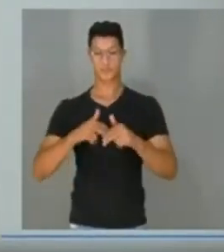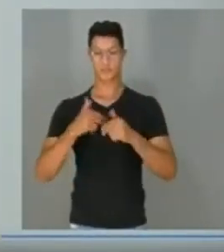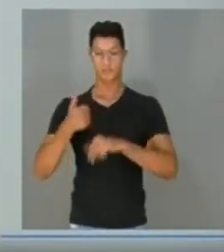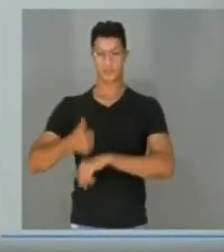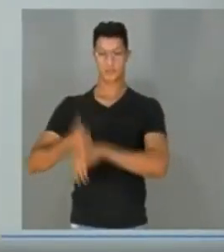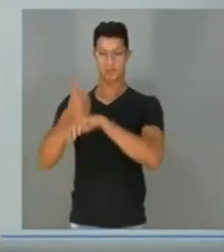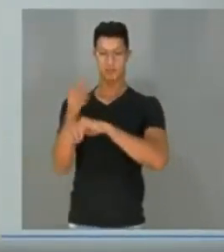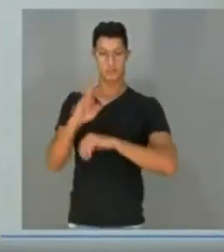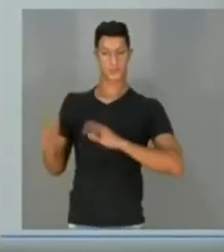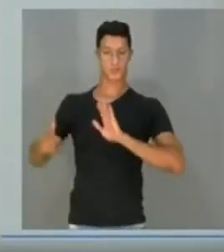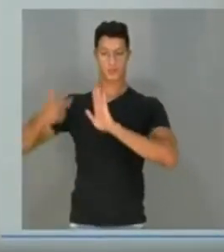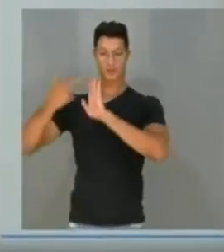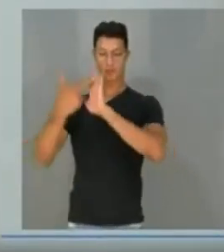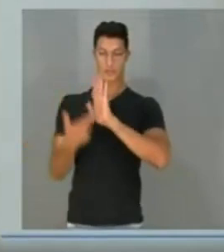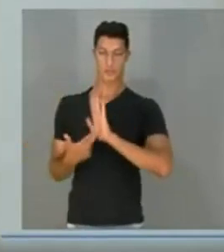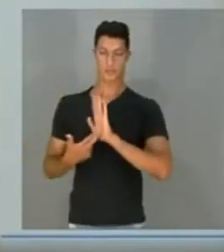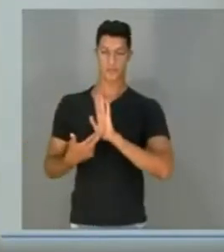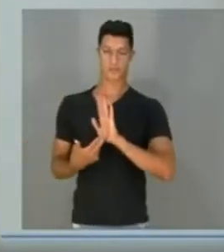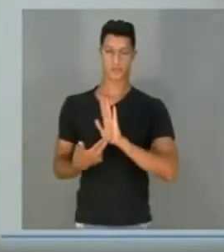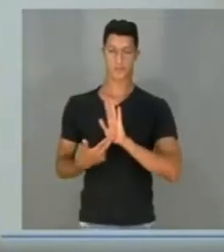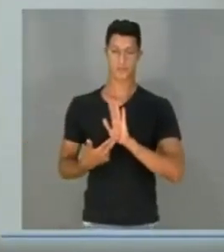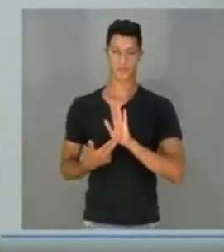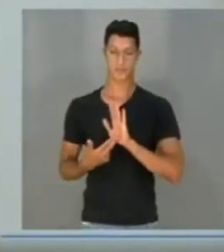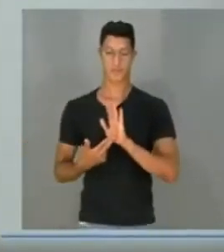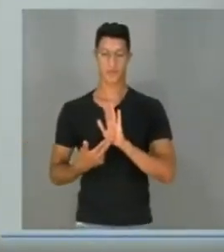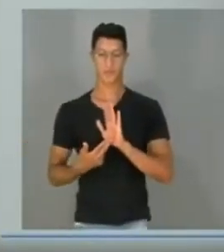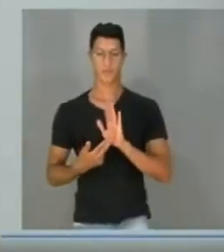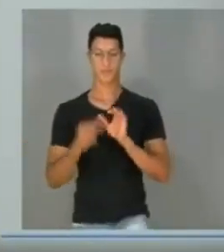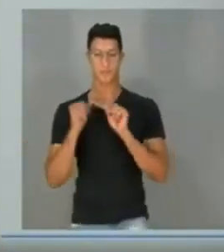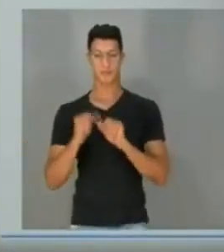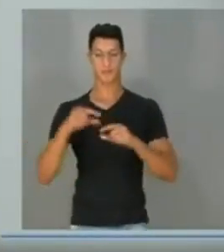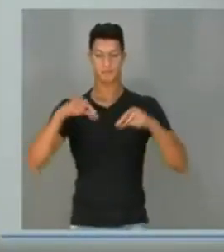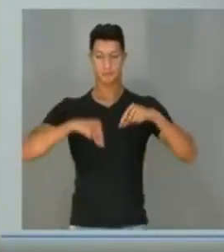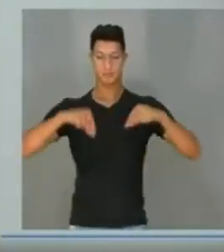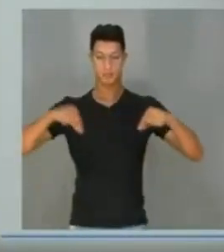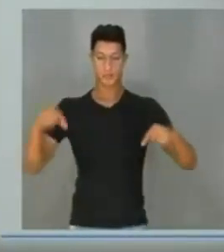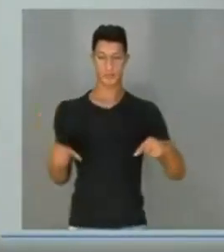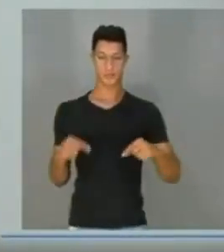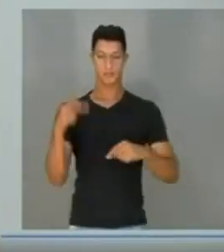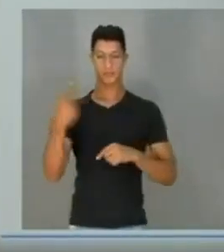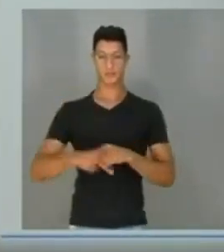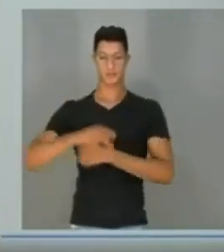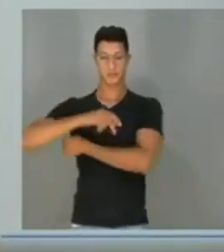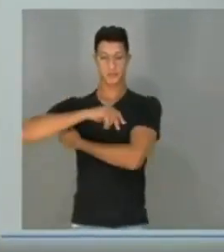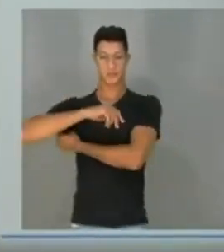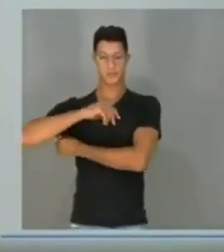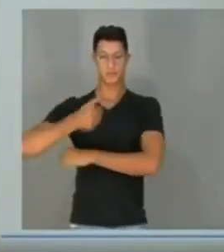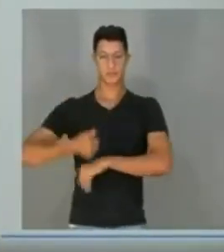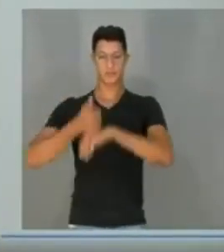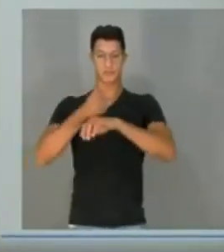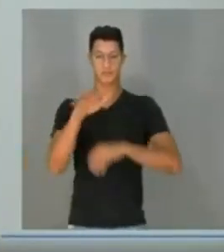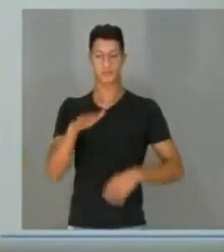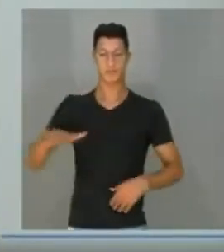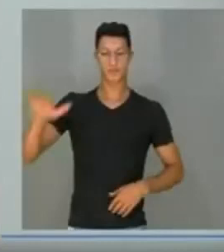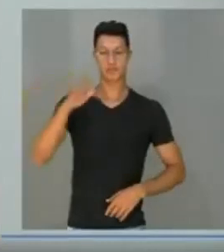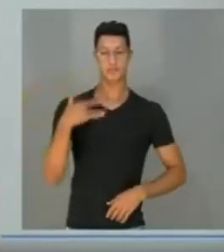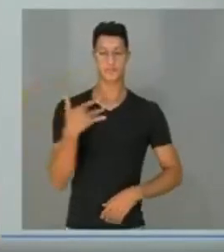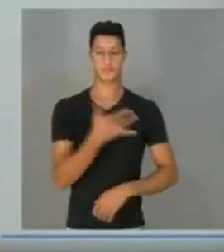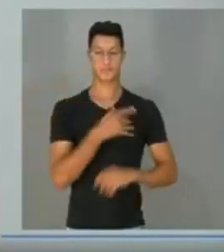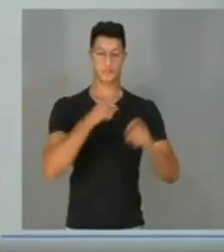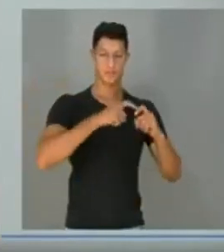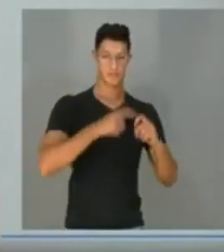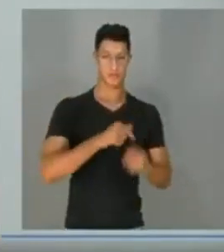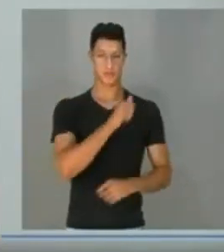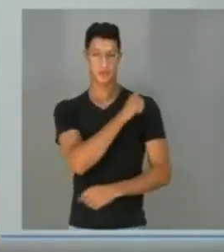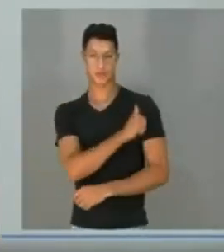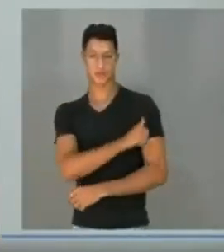profissão que não é regulamentada. Podem exercer acupuntura por aqui, os profissionais da área de saúde, médicos,